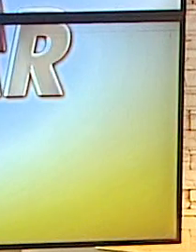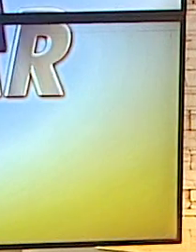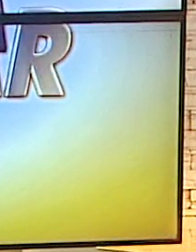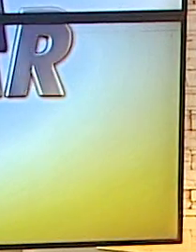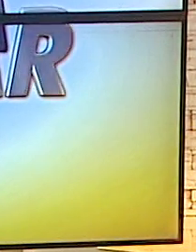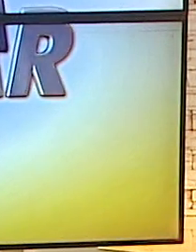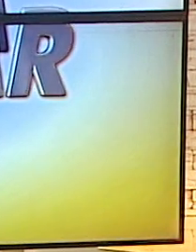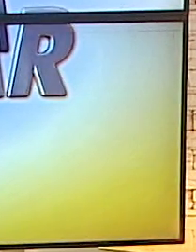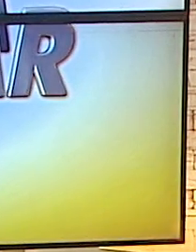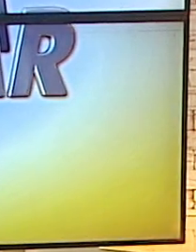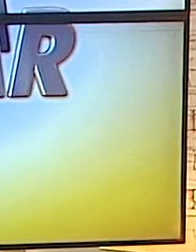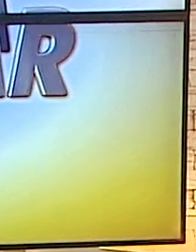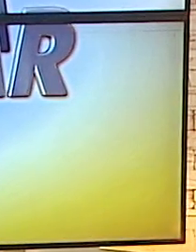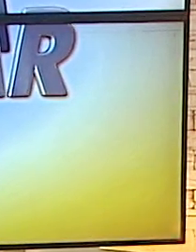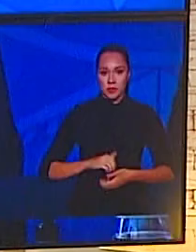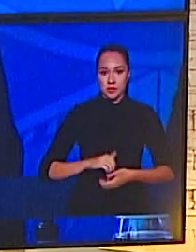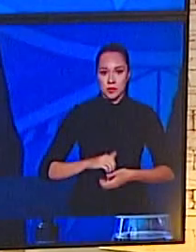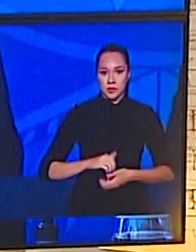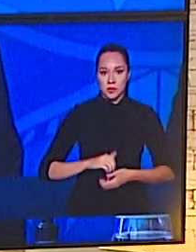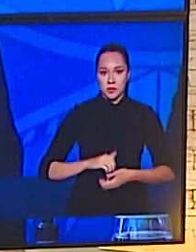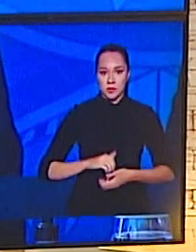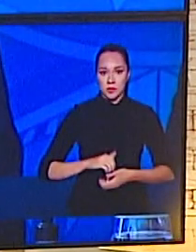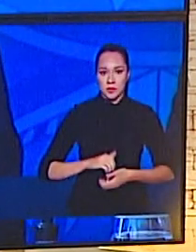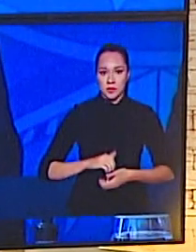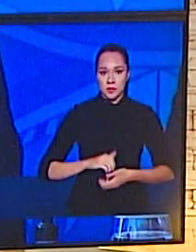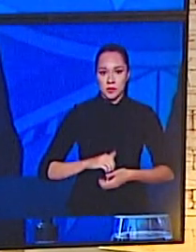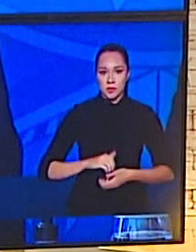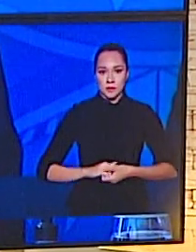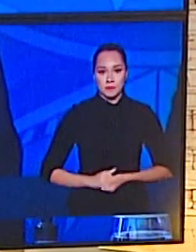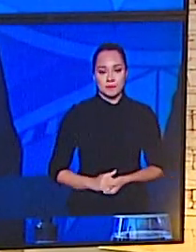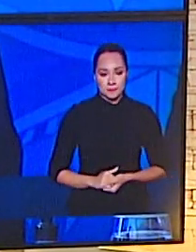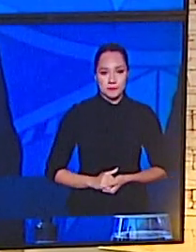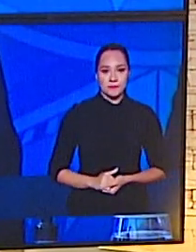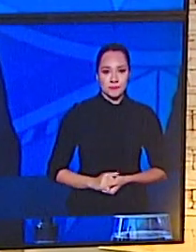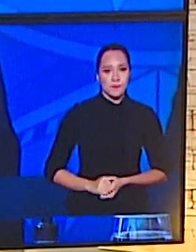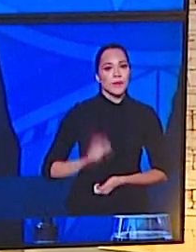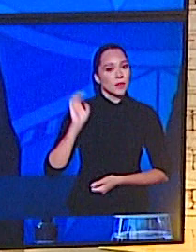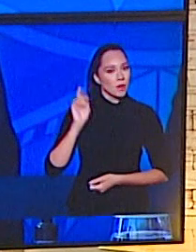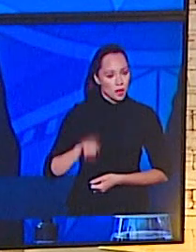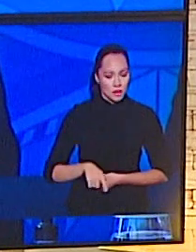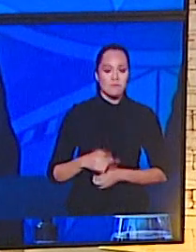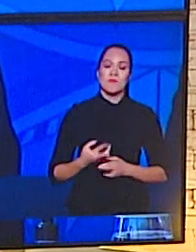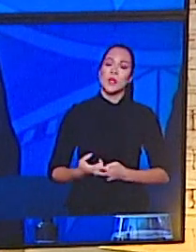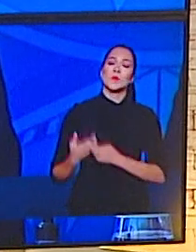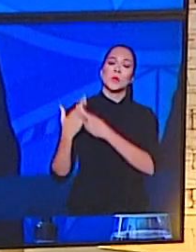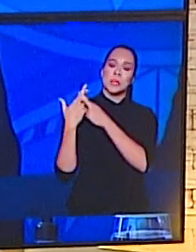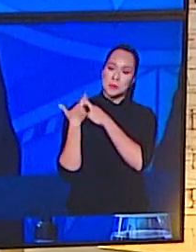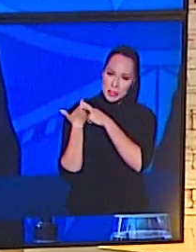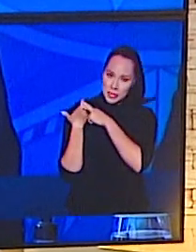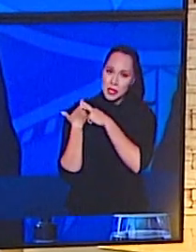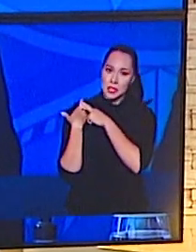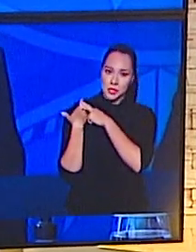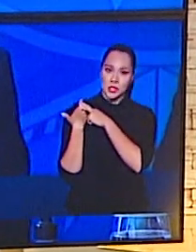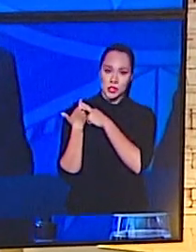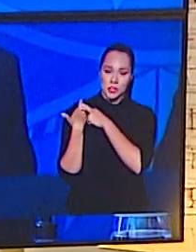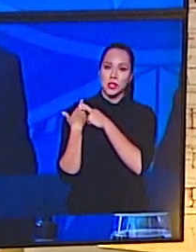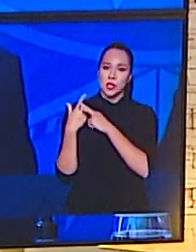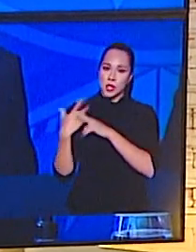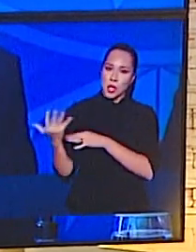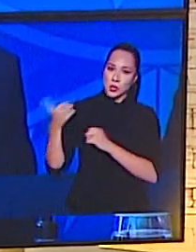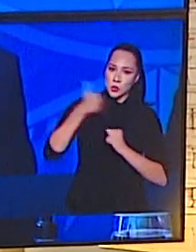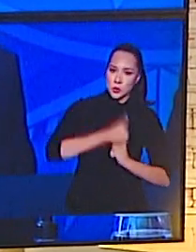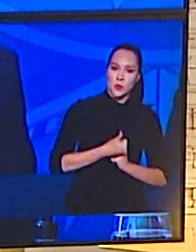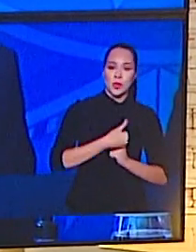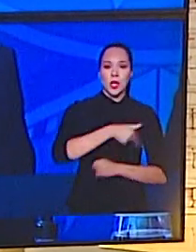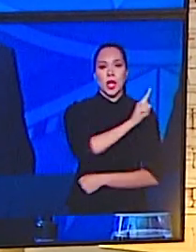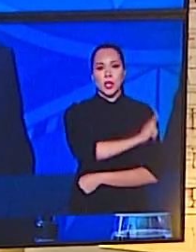Porque o novo ministro da saúde, Marcelo Queiroga, ele deu ontem a primeira coletiva de imprensa no cargo de